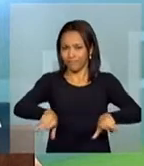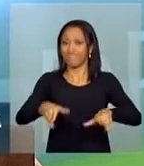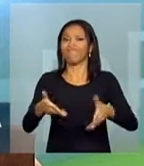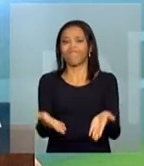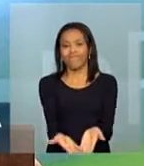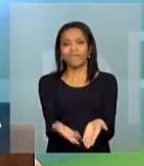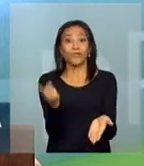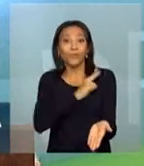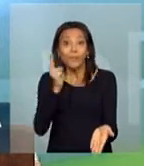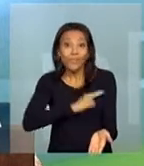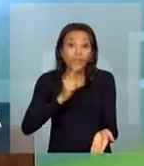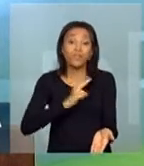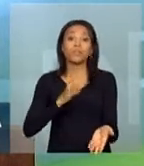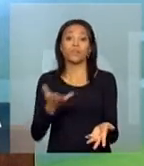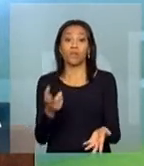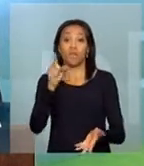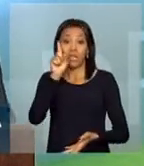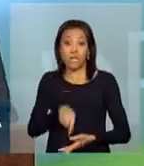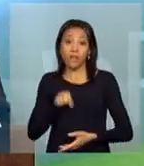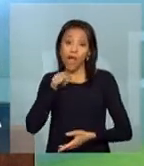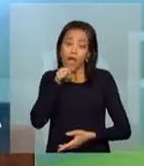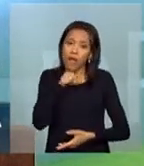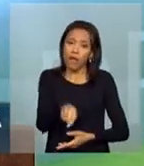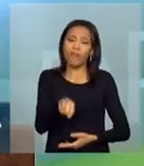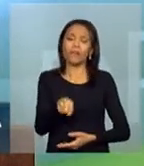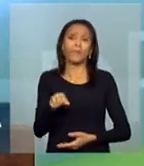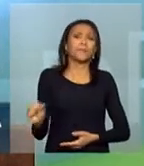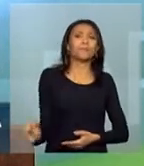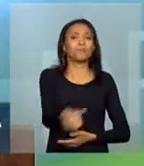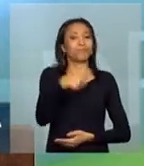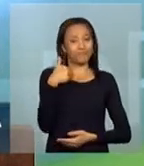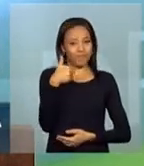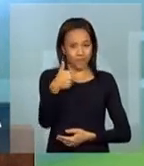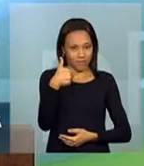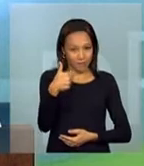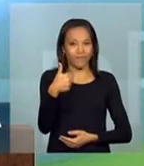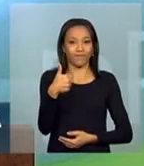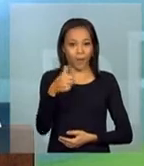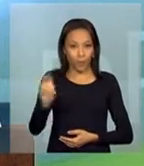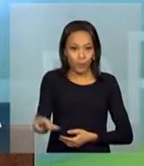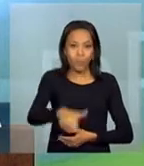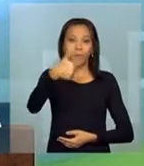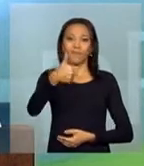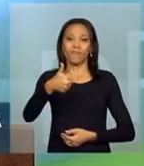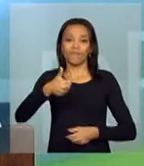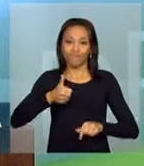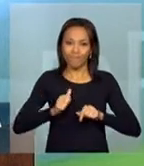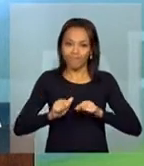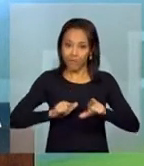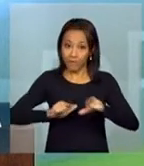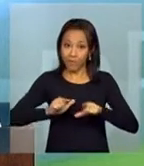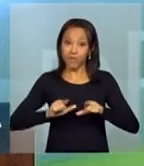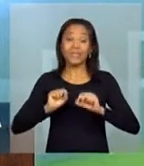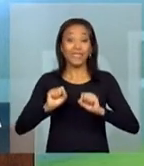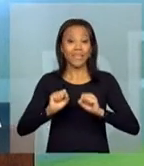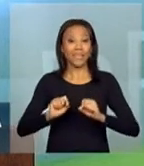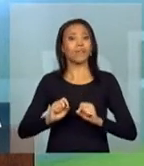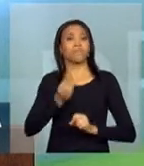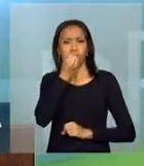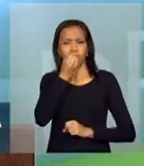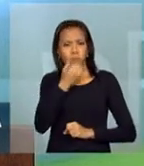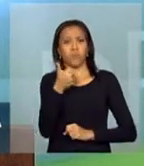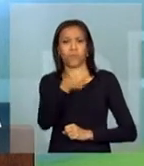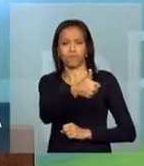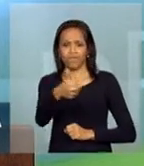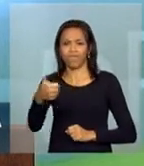como eu disse, ele faz parte de um primeiro passo. É um primeiro passo com uma característica muito positiva.